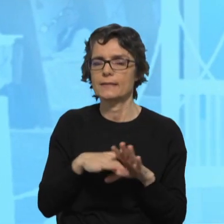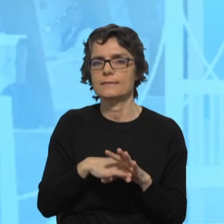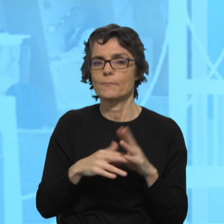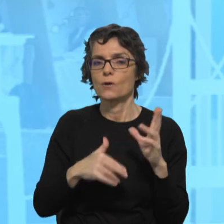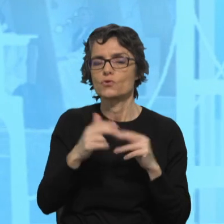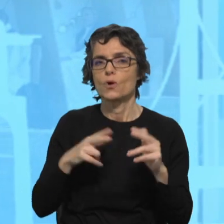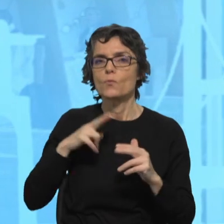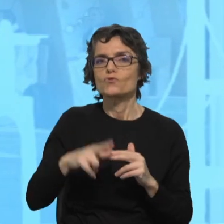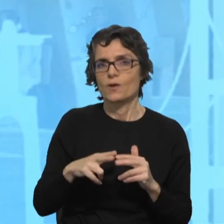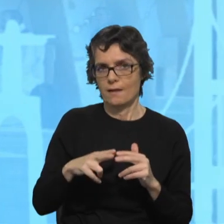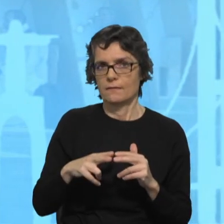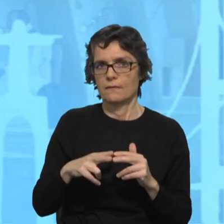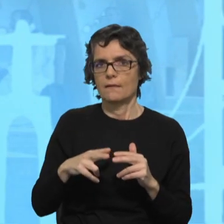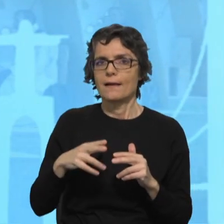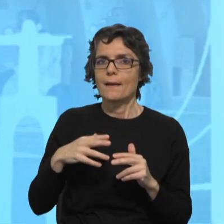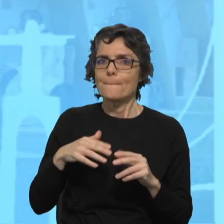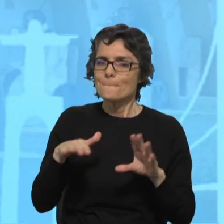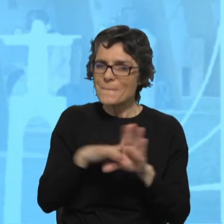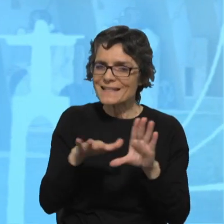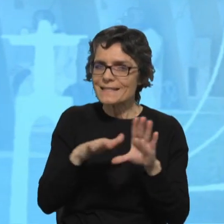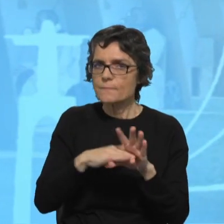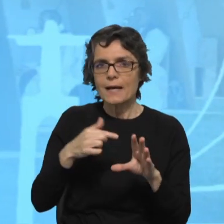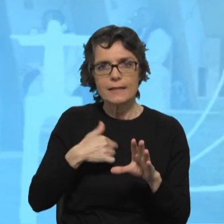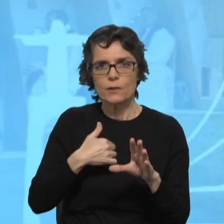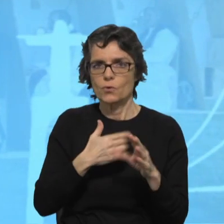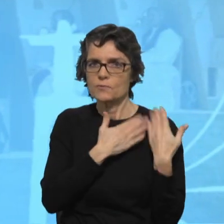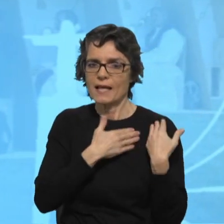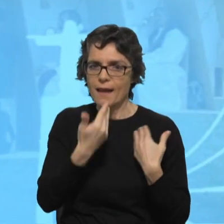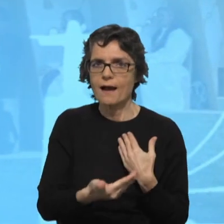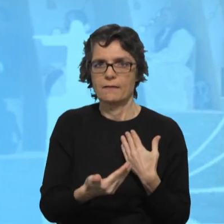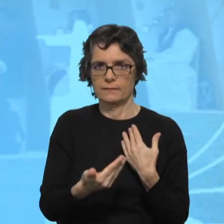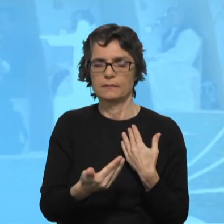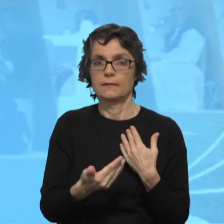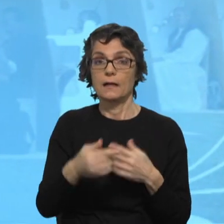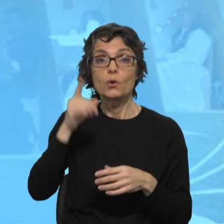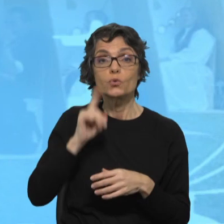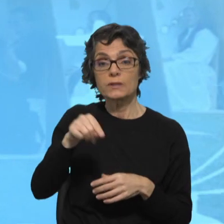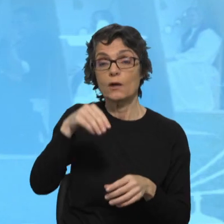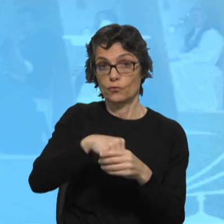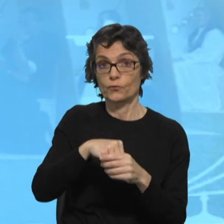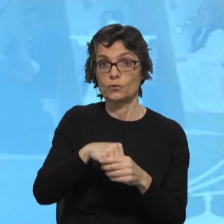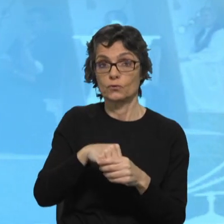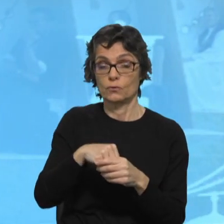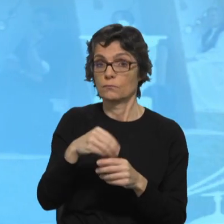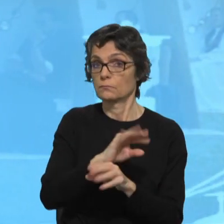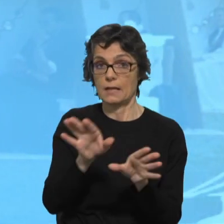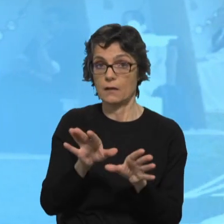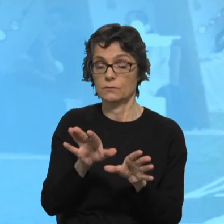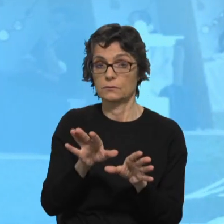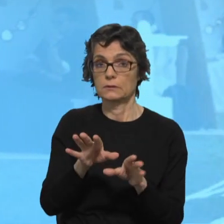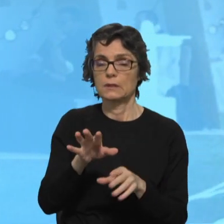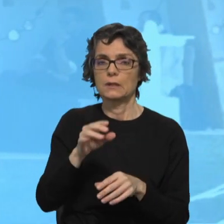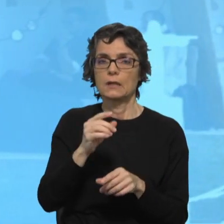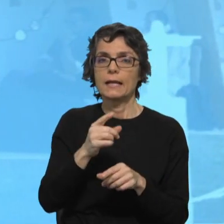participando o melhor que posso, não só nesse dia em que todos somos verdadeiramente iguais,